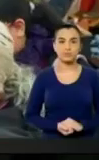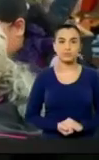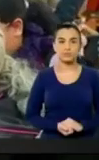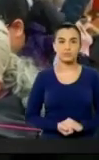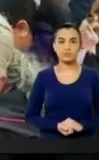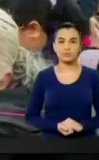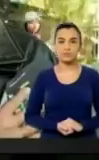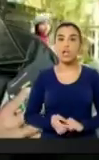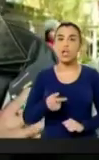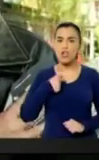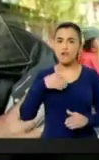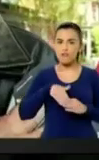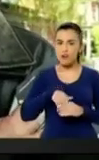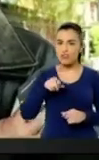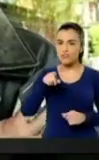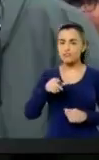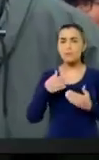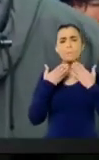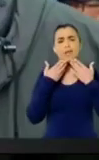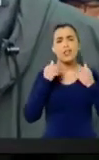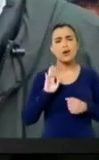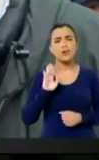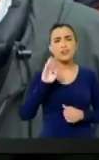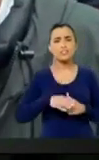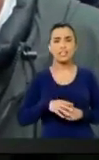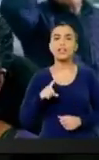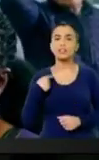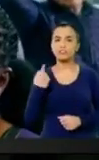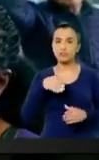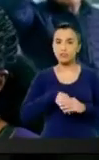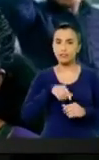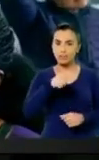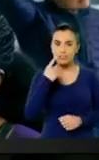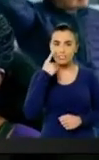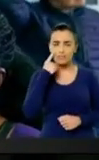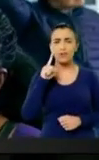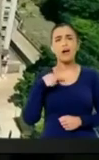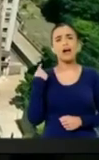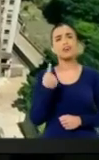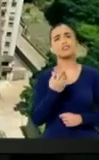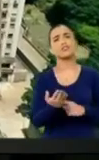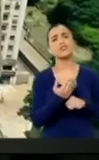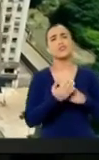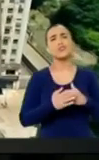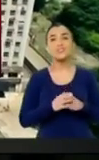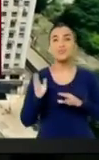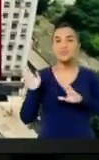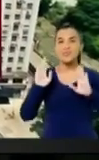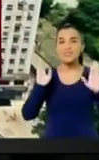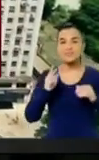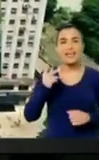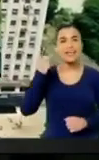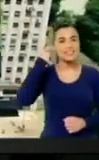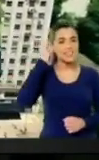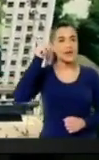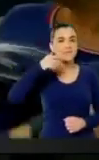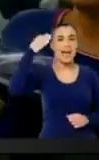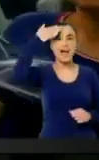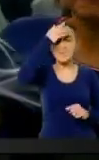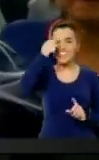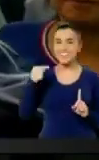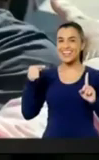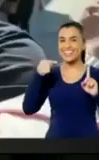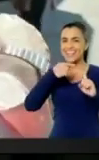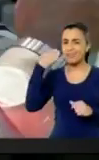Eu voto em você. Um melhor candidato. Nós vamos votar no C, viu? Nos ajude, Datena. Datena é São Paulo.